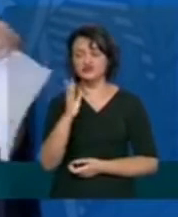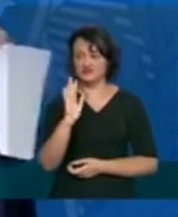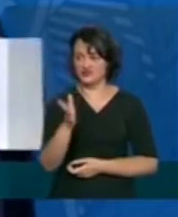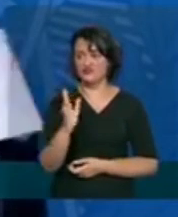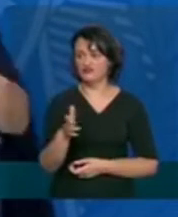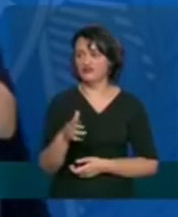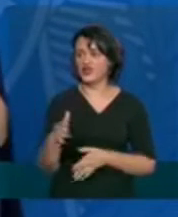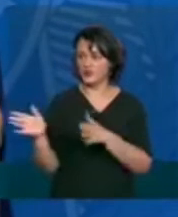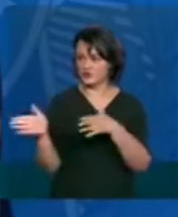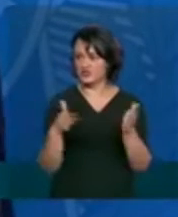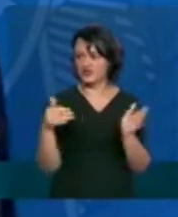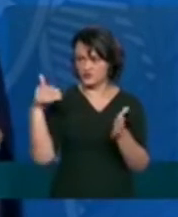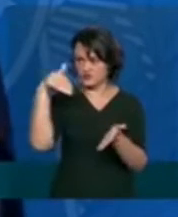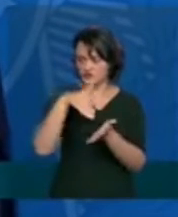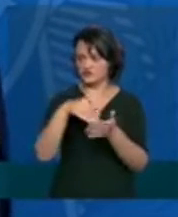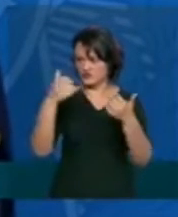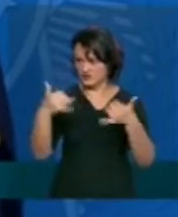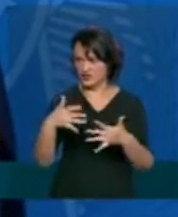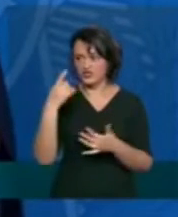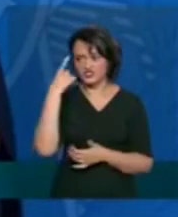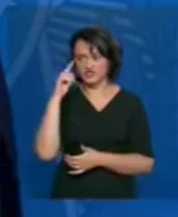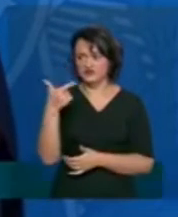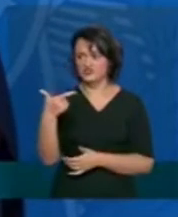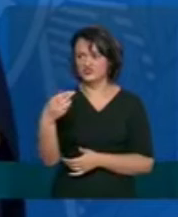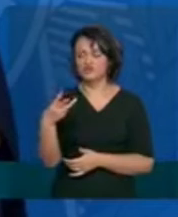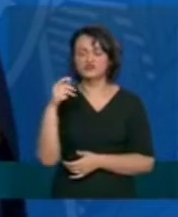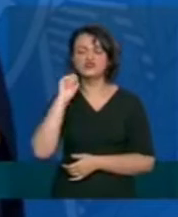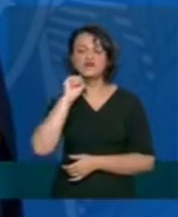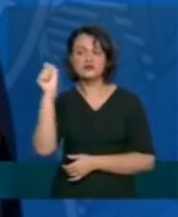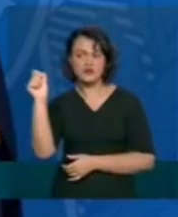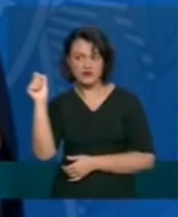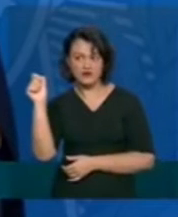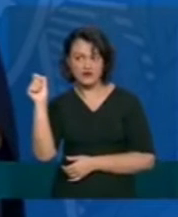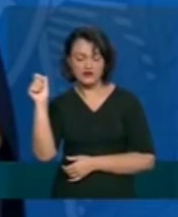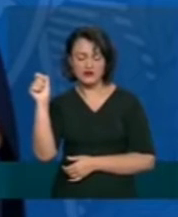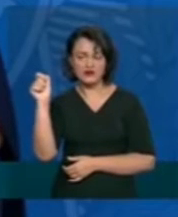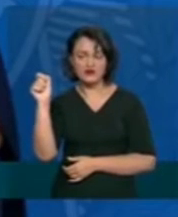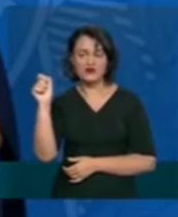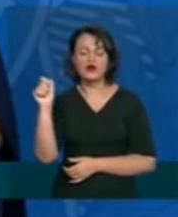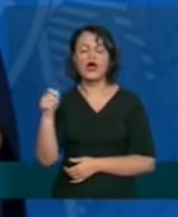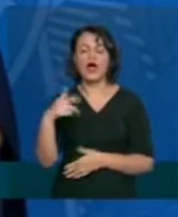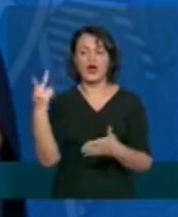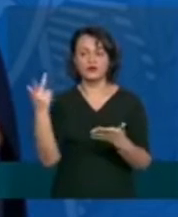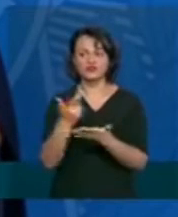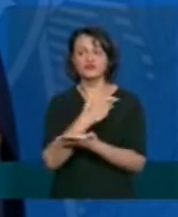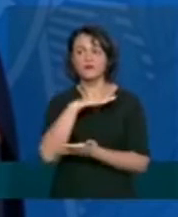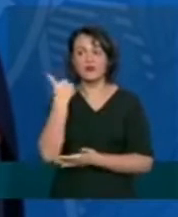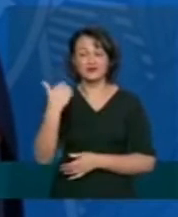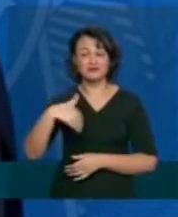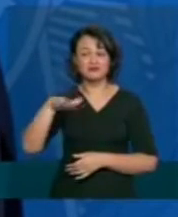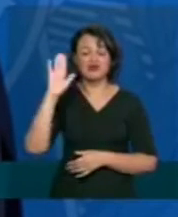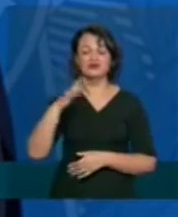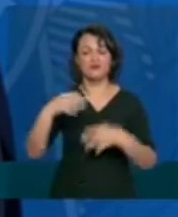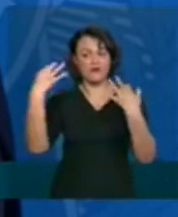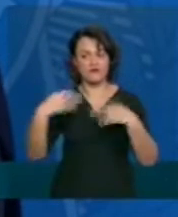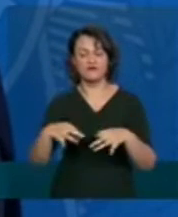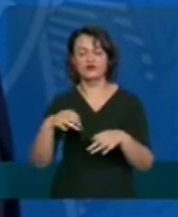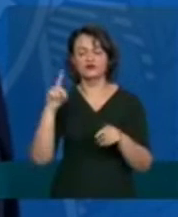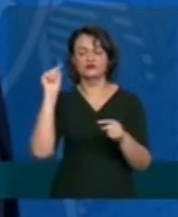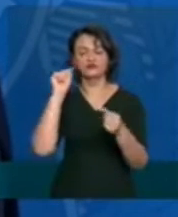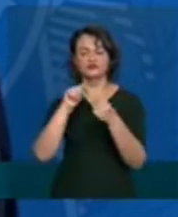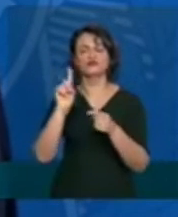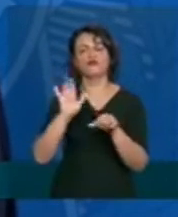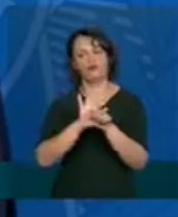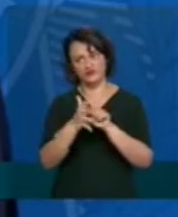aquele slide que eu mostrei que o dia 23 de abril foi aquele dia em que ocorreram mais óbitos confirmados por covid e